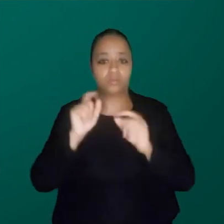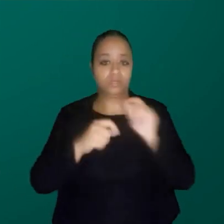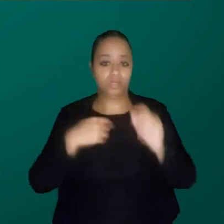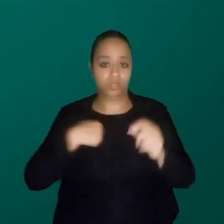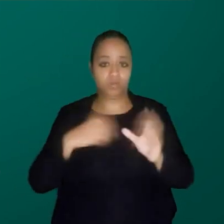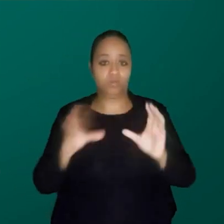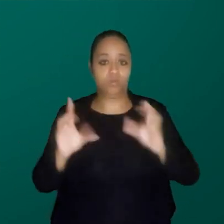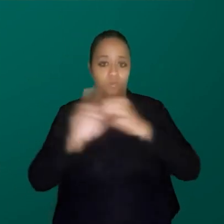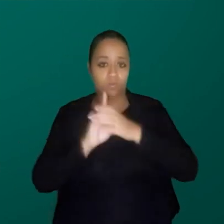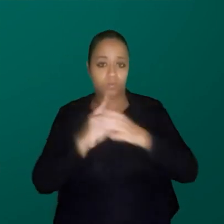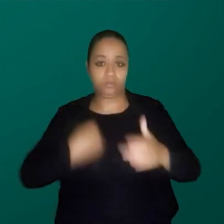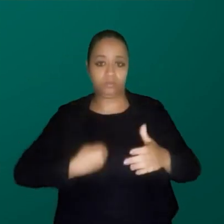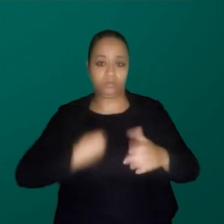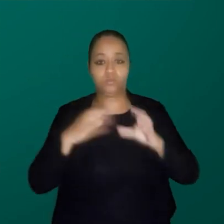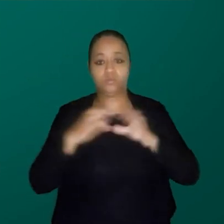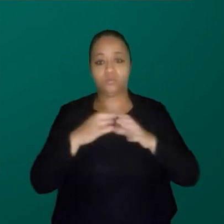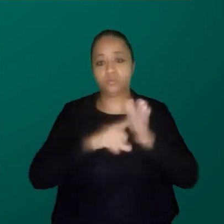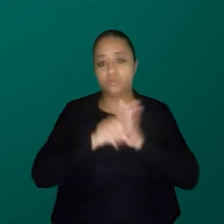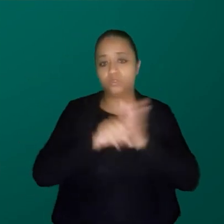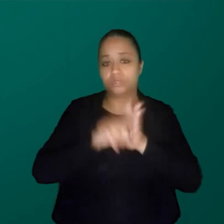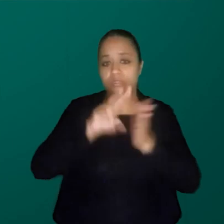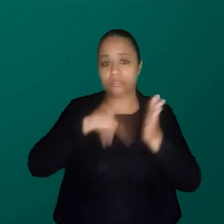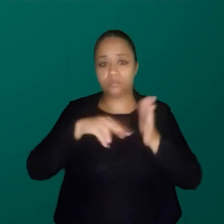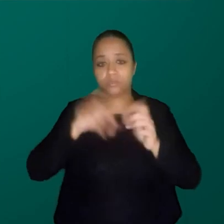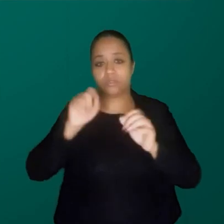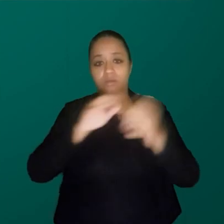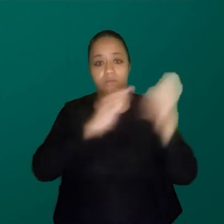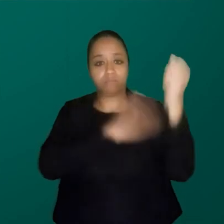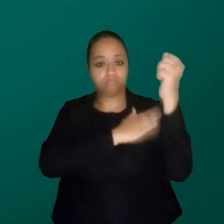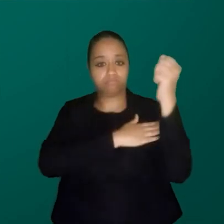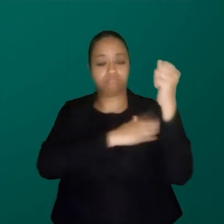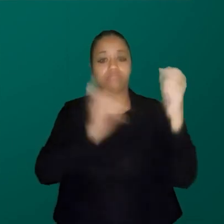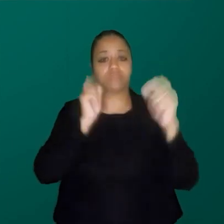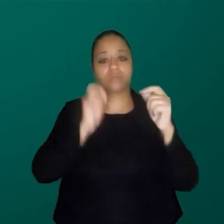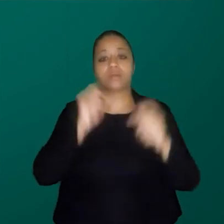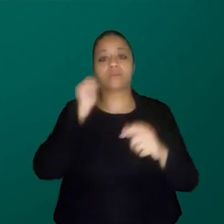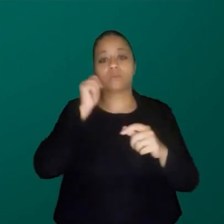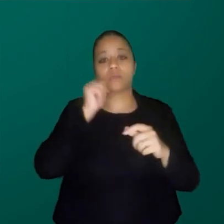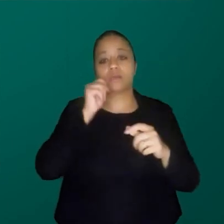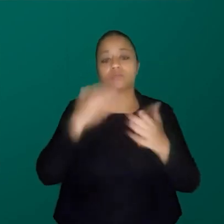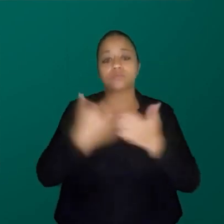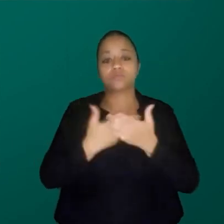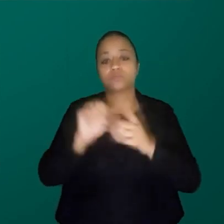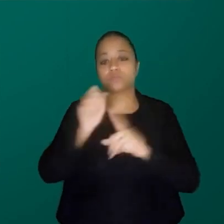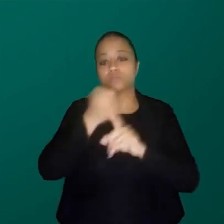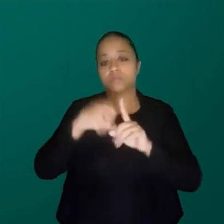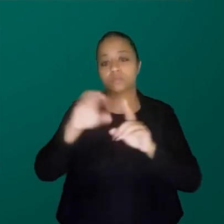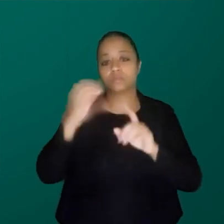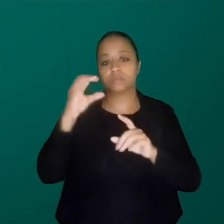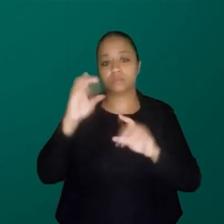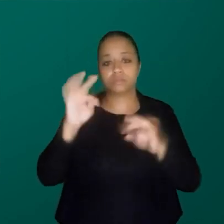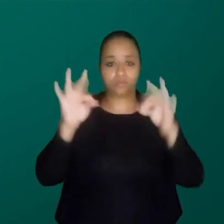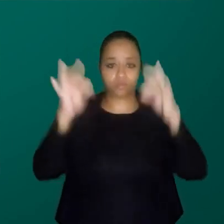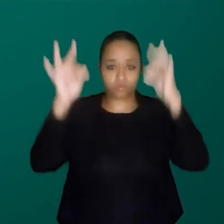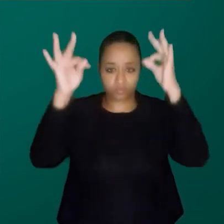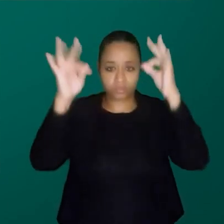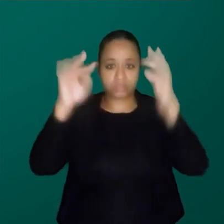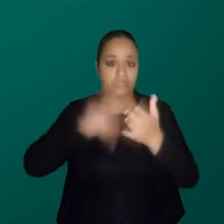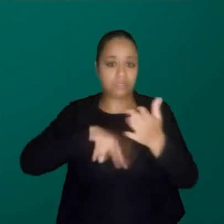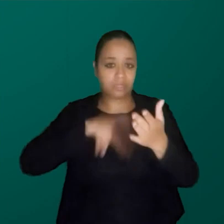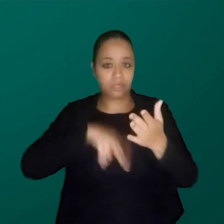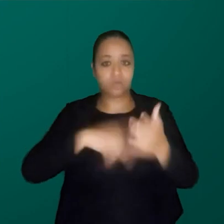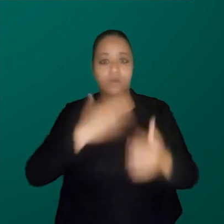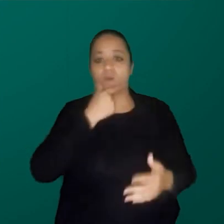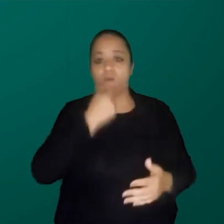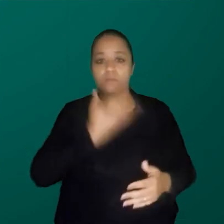grupo de pesquisa lendo as feministas dos estudos sociais de ciência e tecnologia, a estava lendo a dona Haraway, e aí um colega